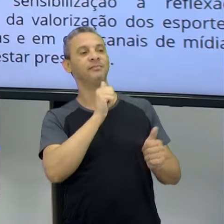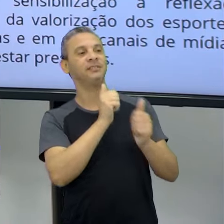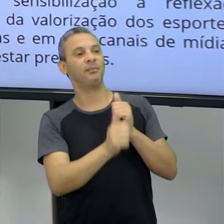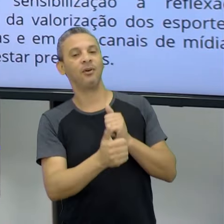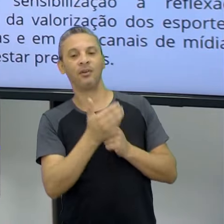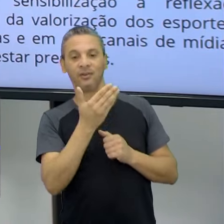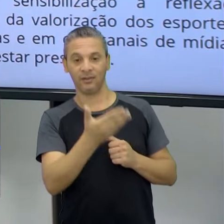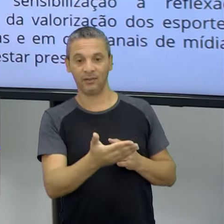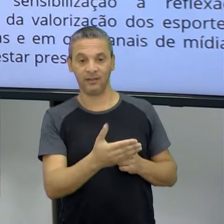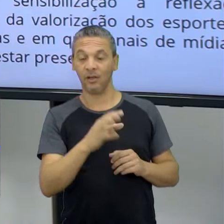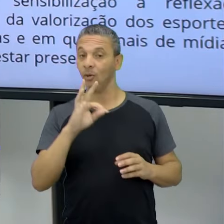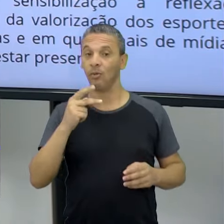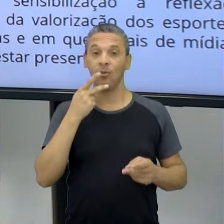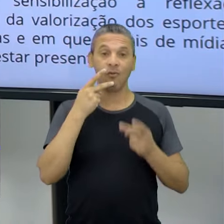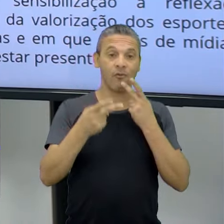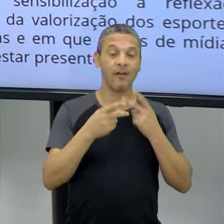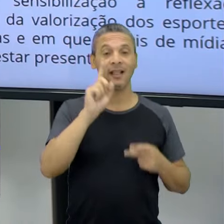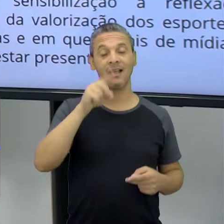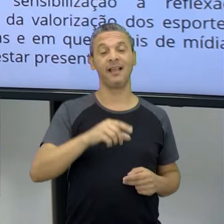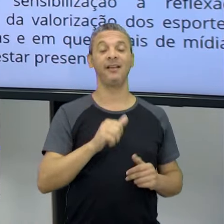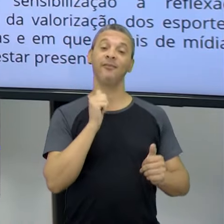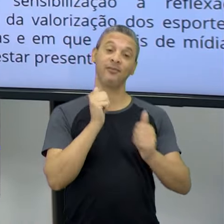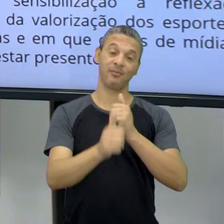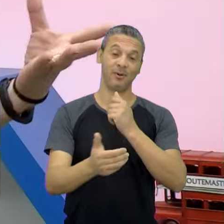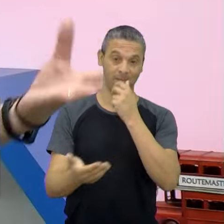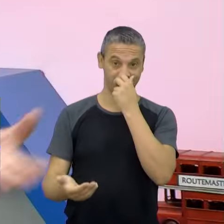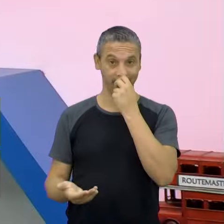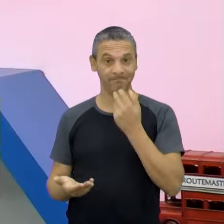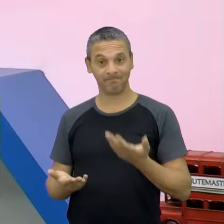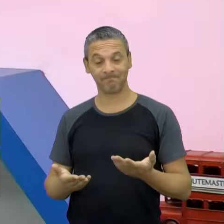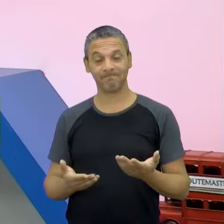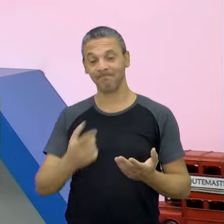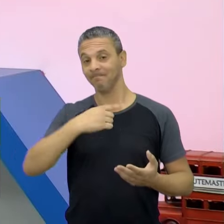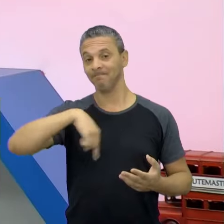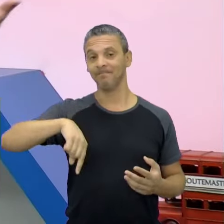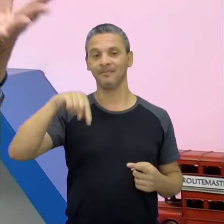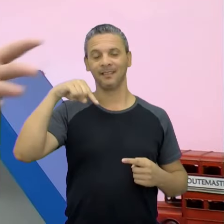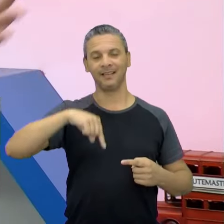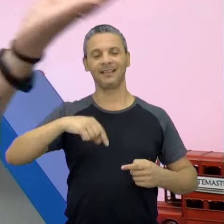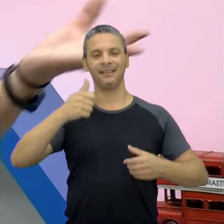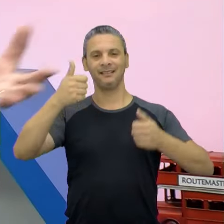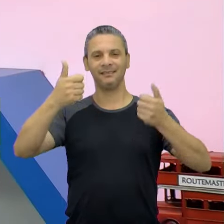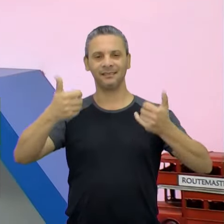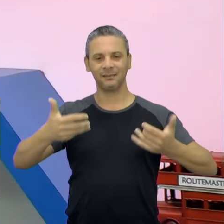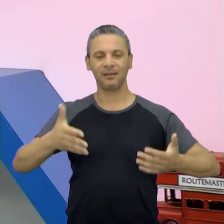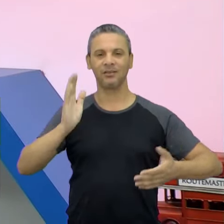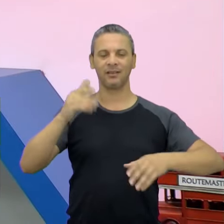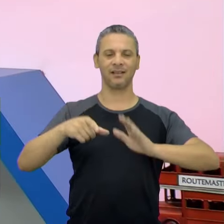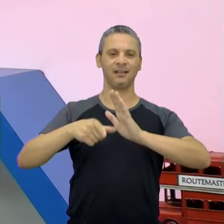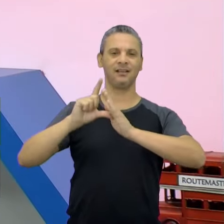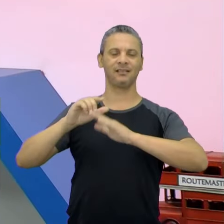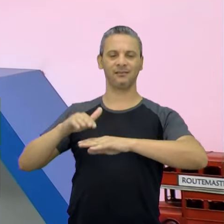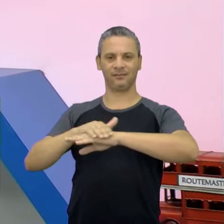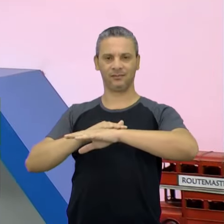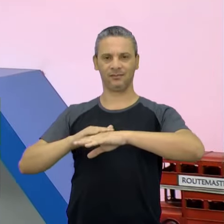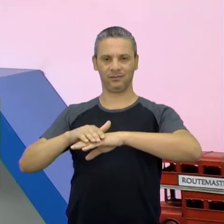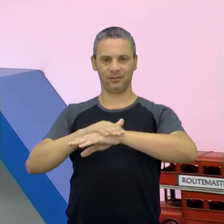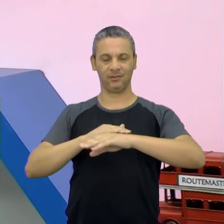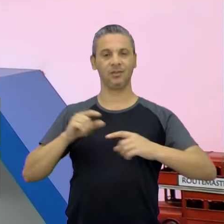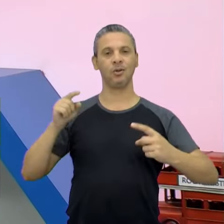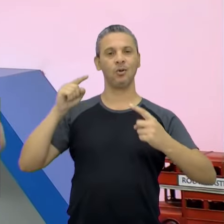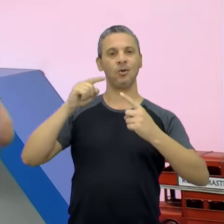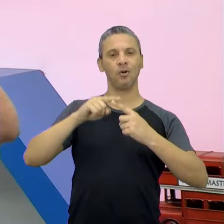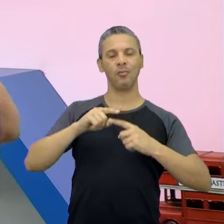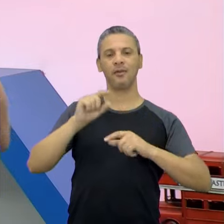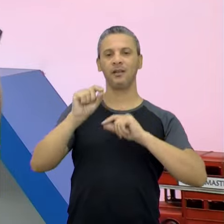que na verdade, 90% do Lula é esporte, é futebol. E aí, o nosso componente, como até a gente já conversou sobre isso, ele vem